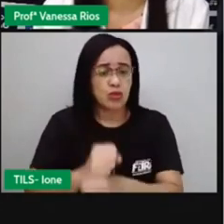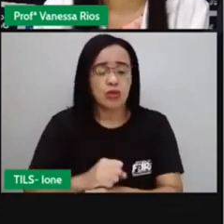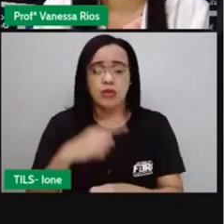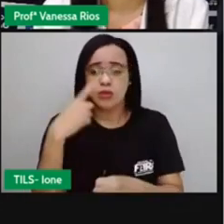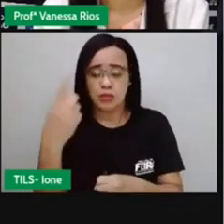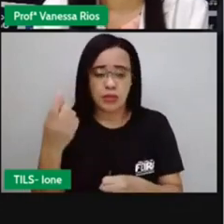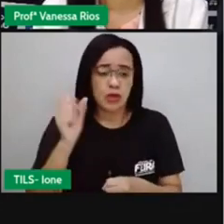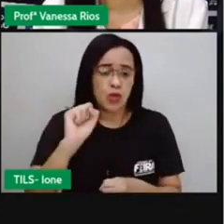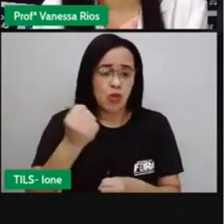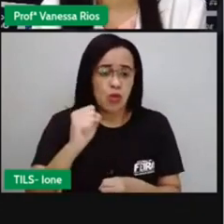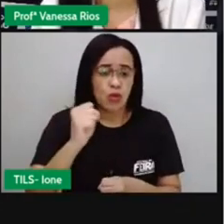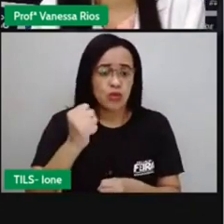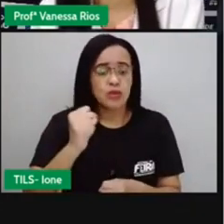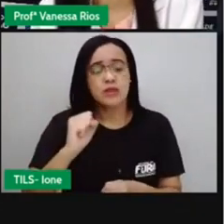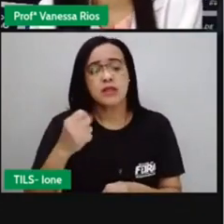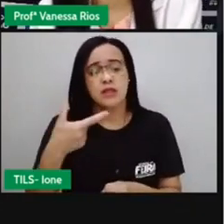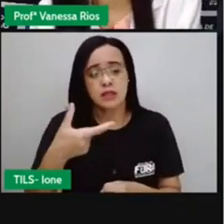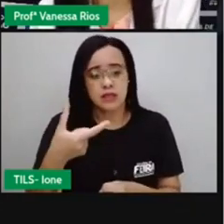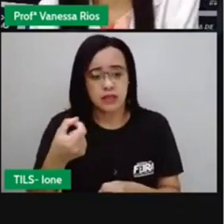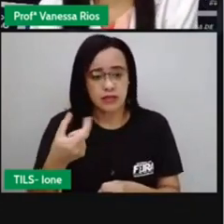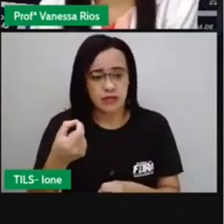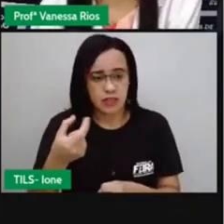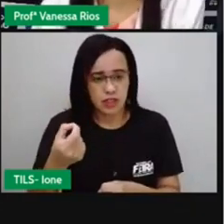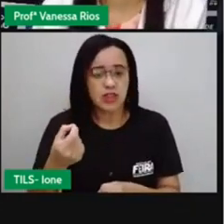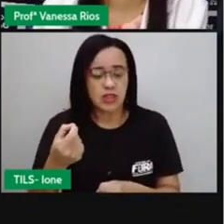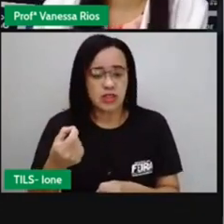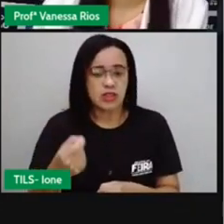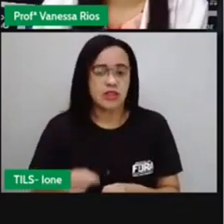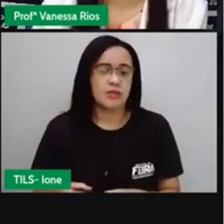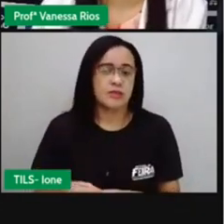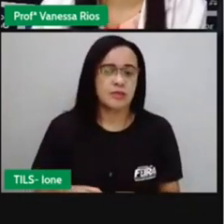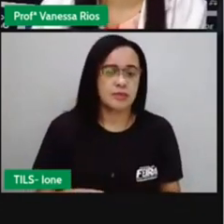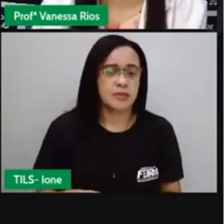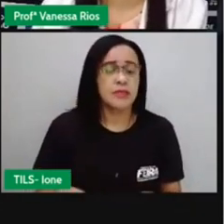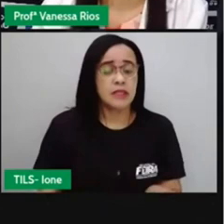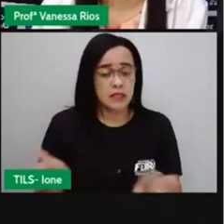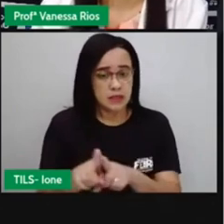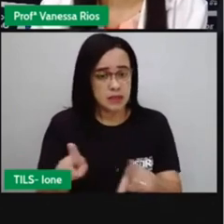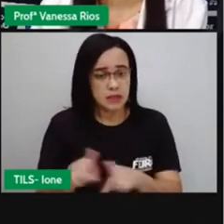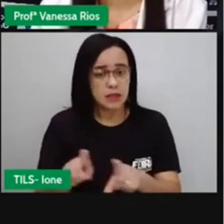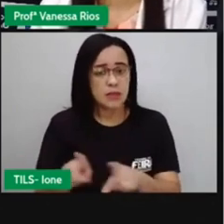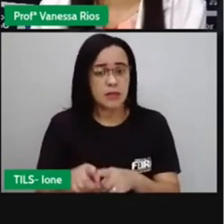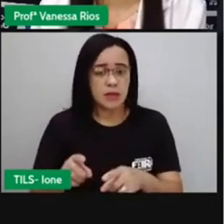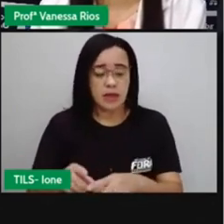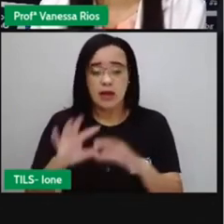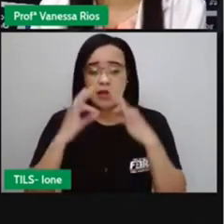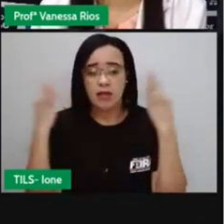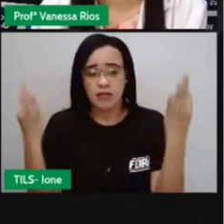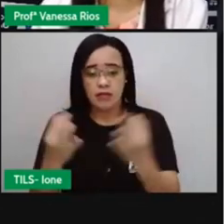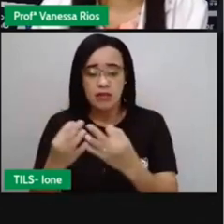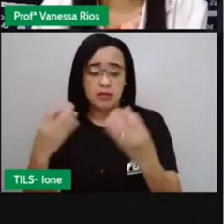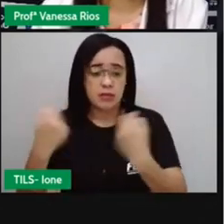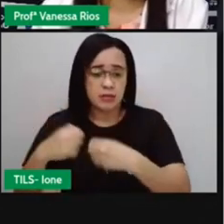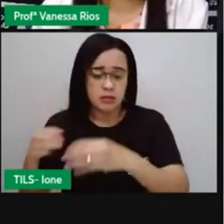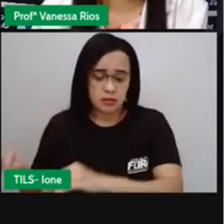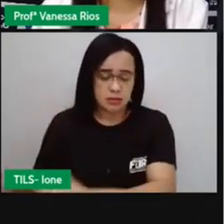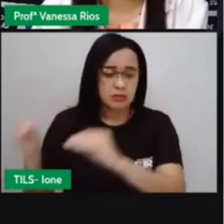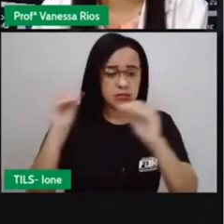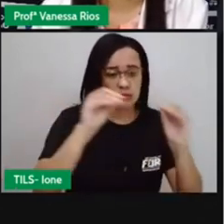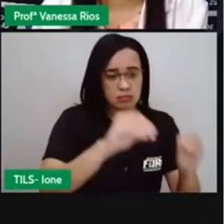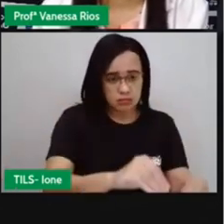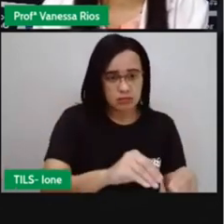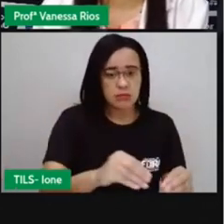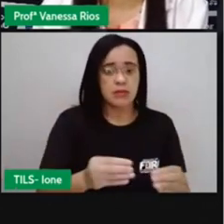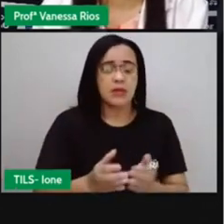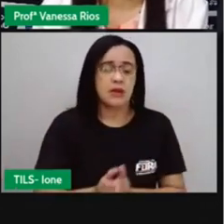que idealizavam o retorno da família real e também da corte portuguesa. Então, o fim dado a esses conflitos lá em